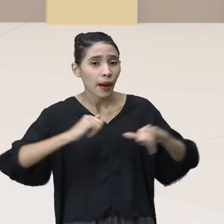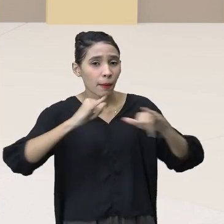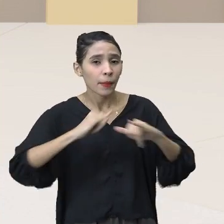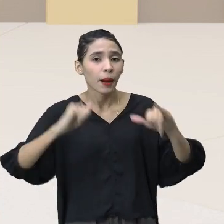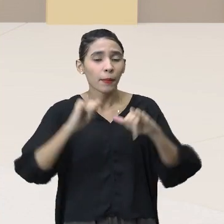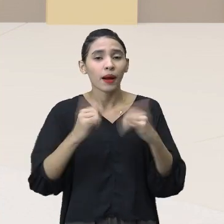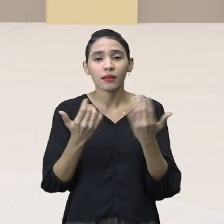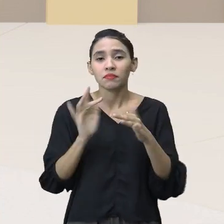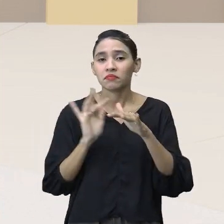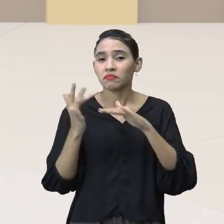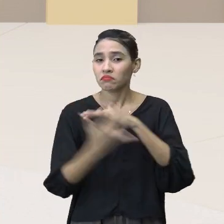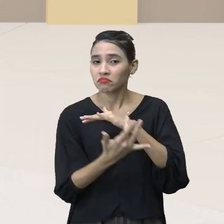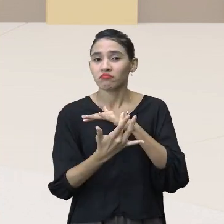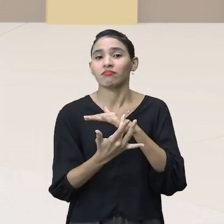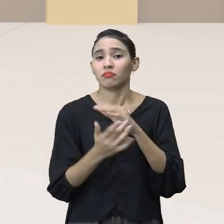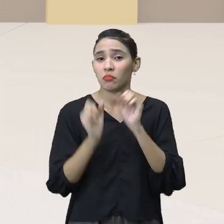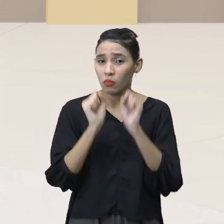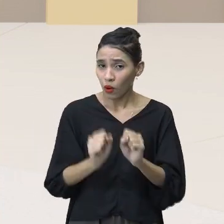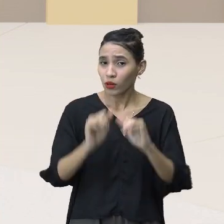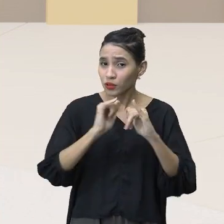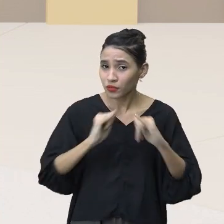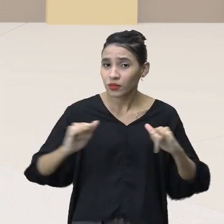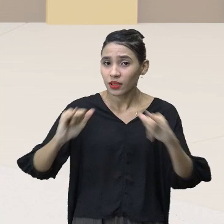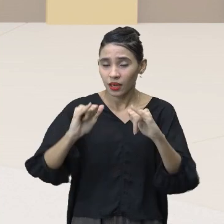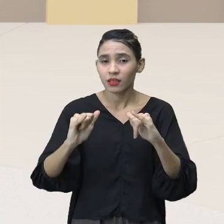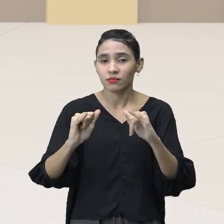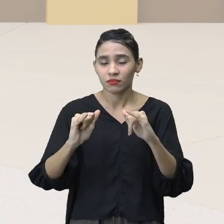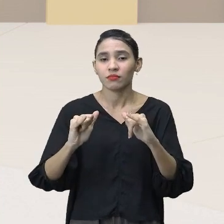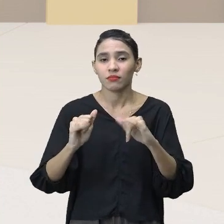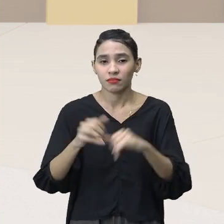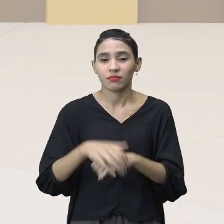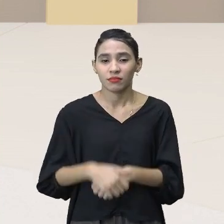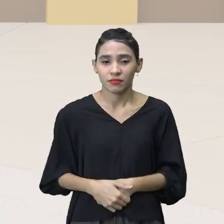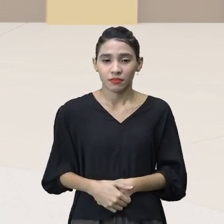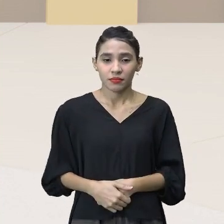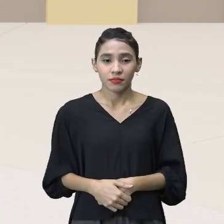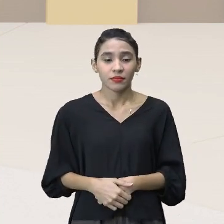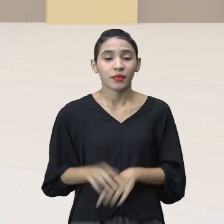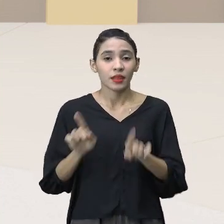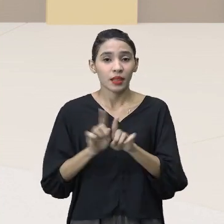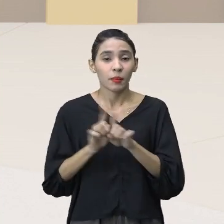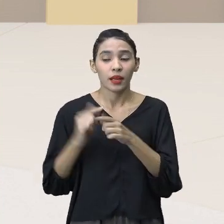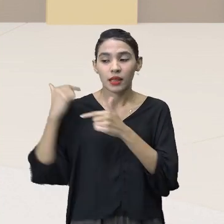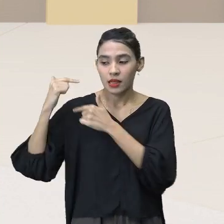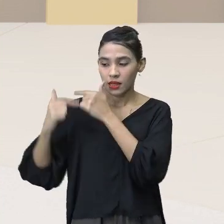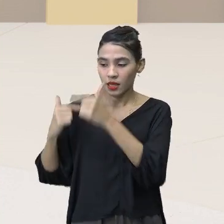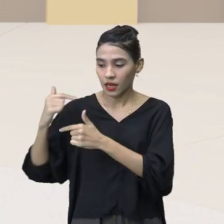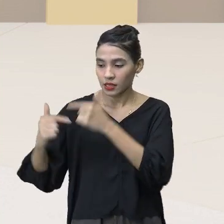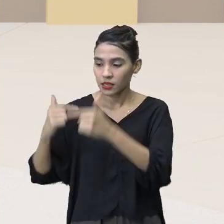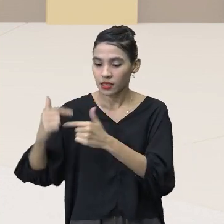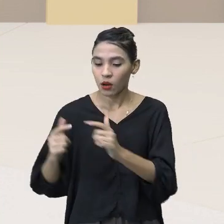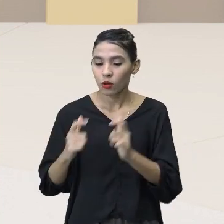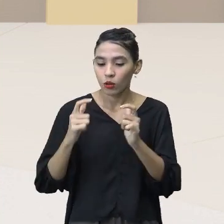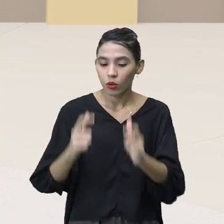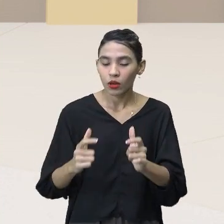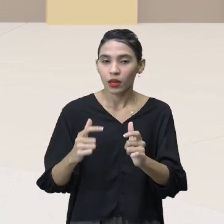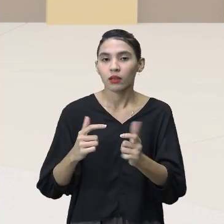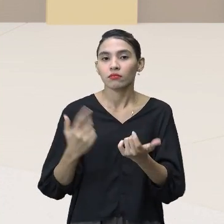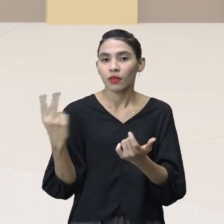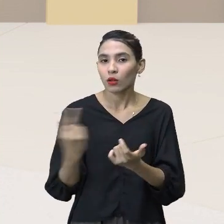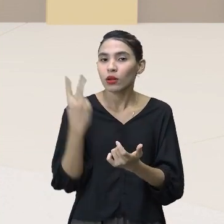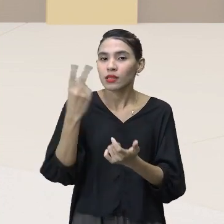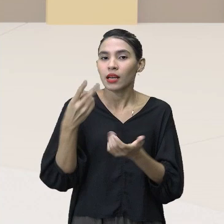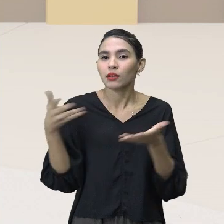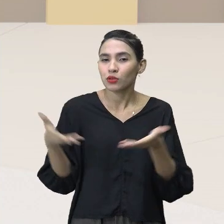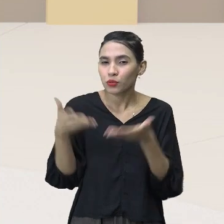sociais, né, dessas, dessas manifestações culturais, vai fazer da tradição do seu lugar um grande negócio.